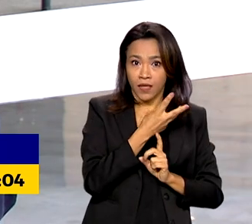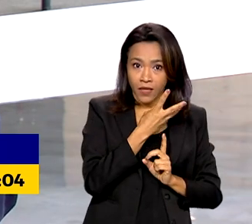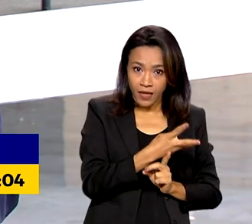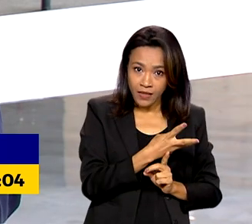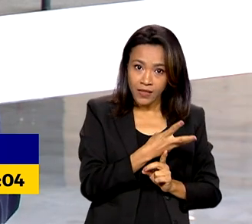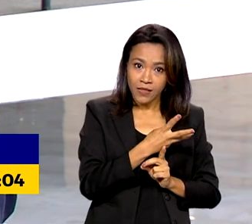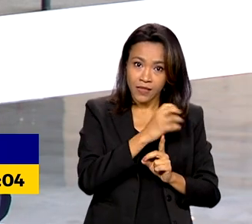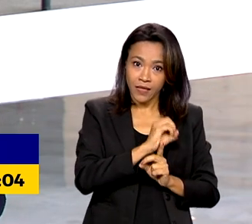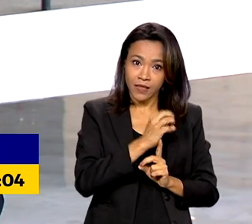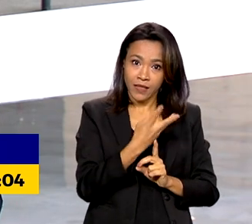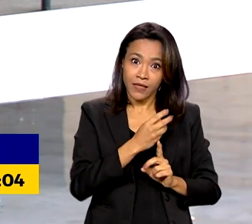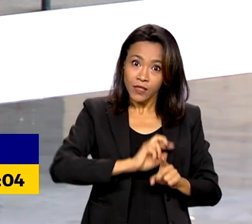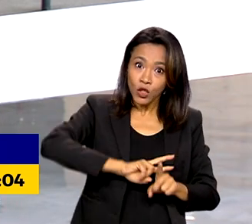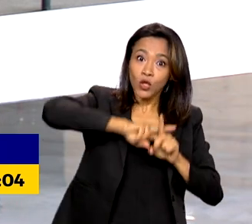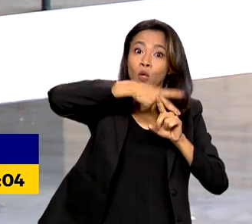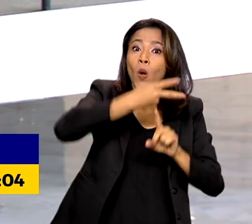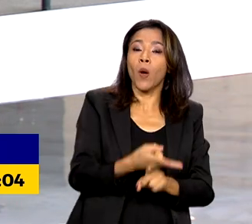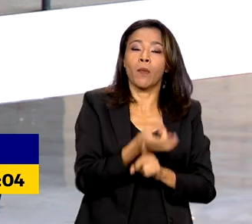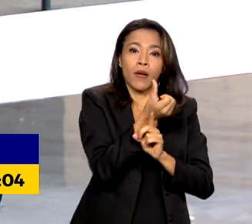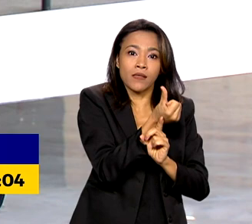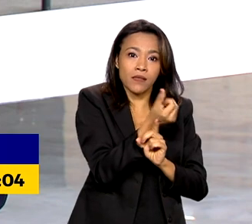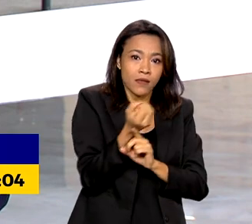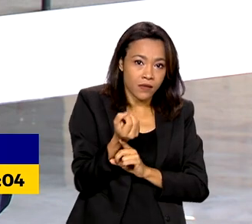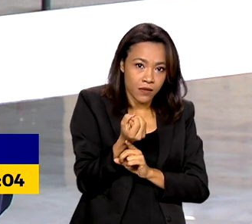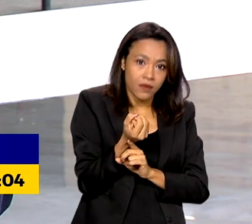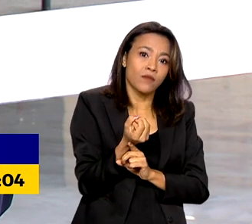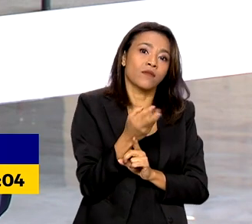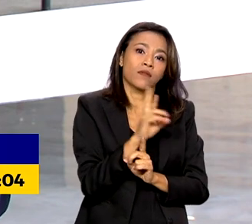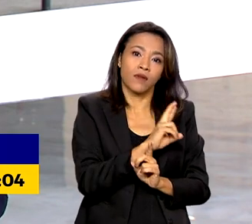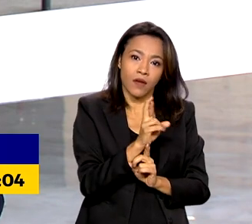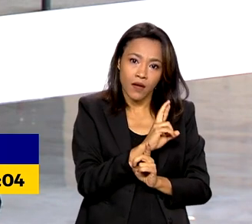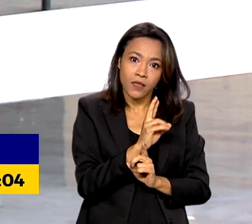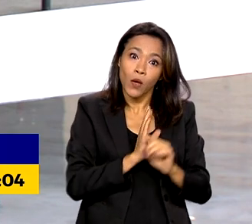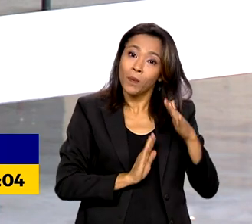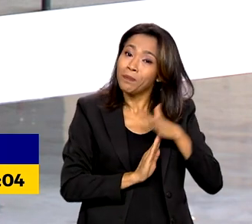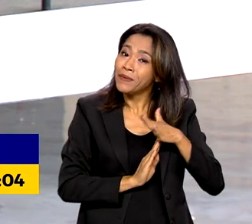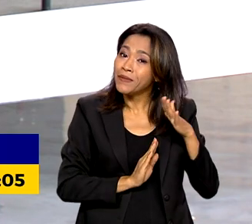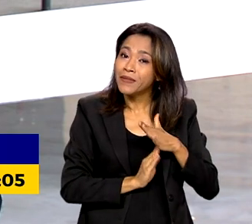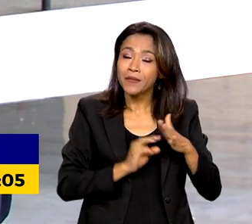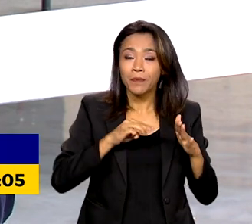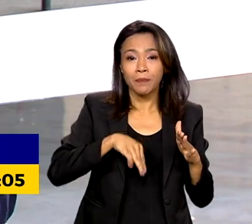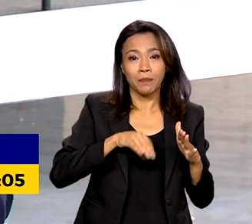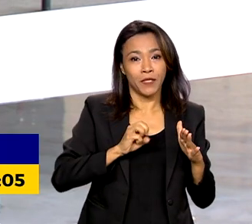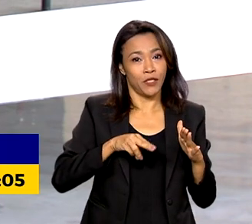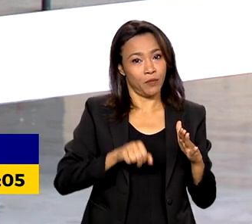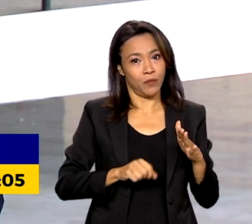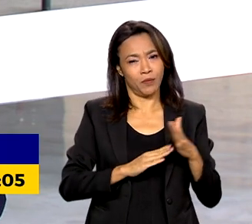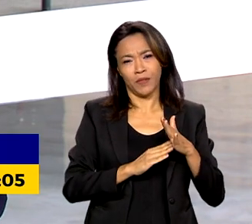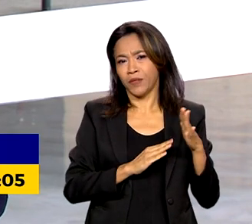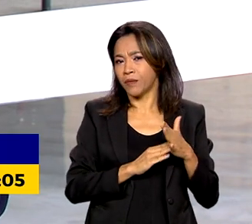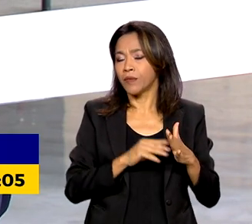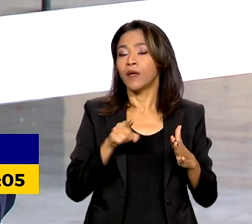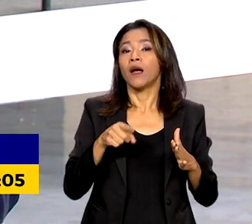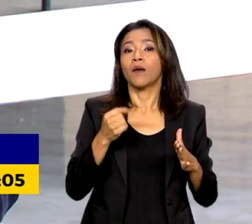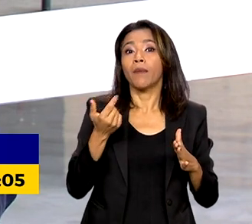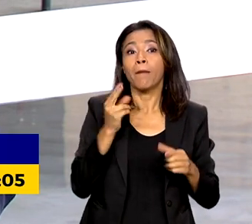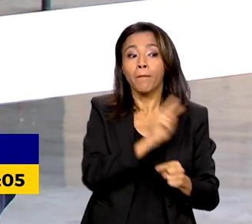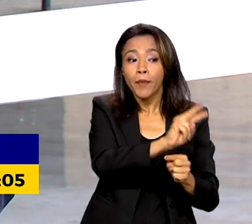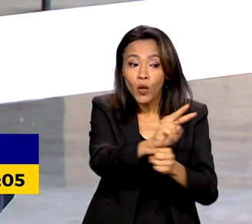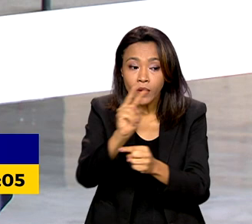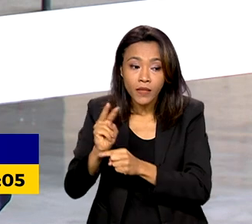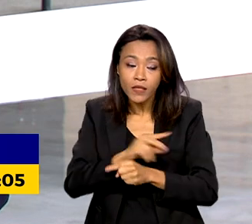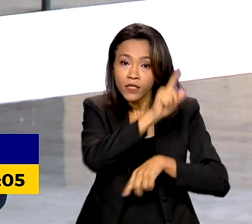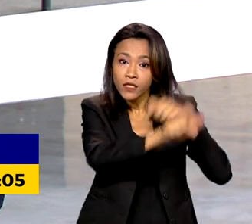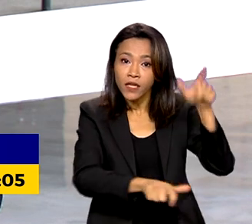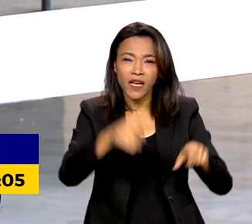303 para R 600 o valor do mínimo existencial. Isso quer dizer que para proteger o trabalhador e evitar